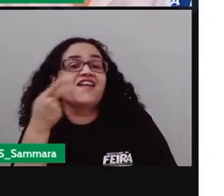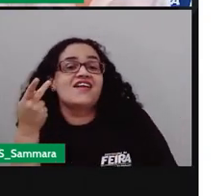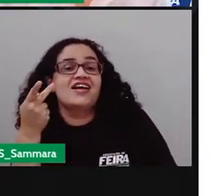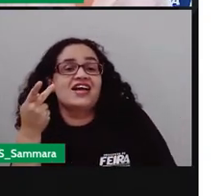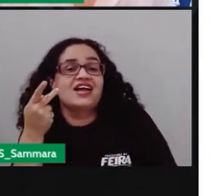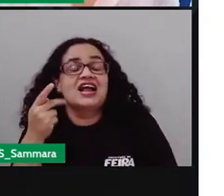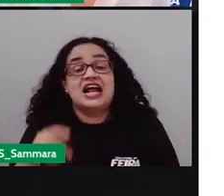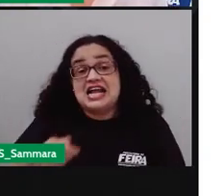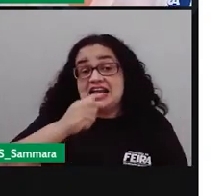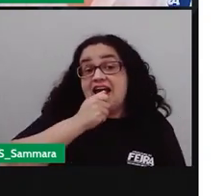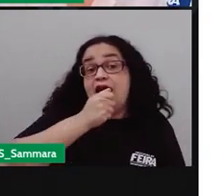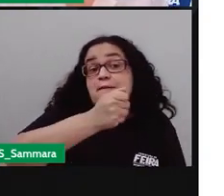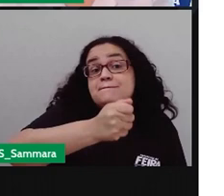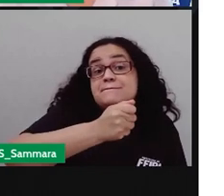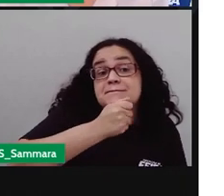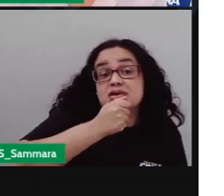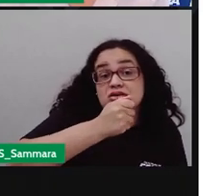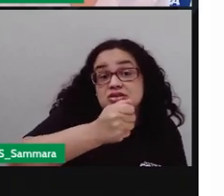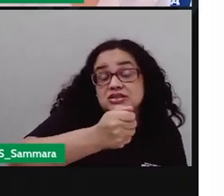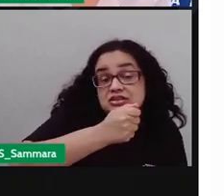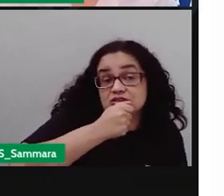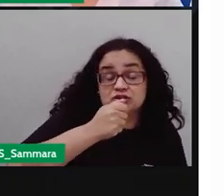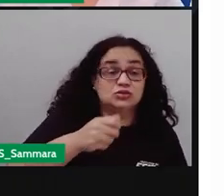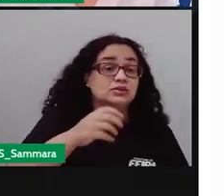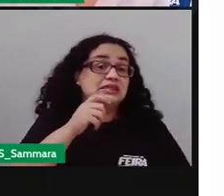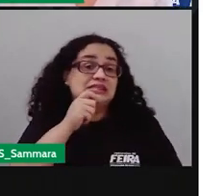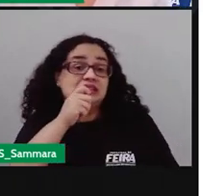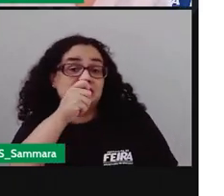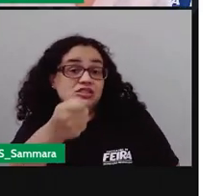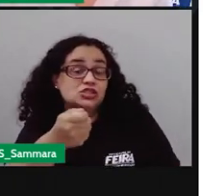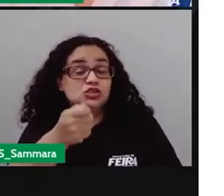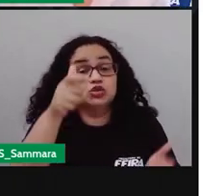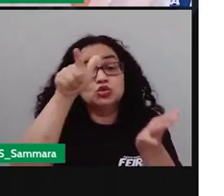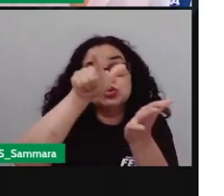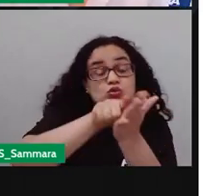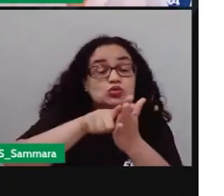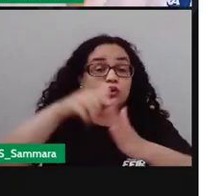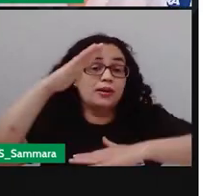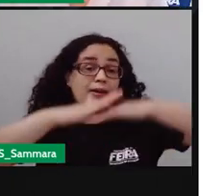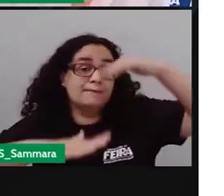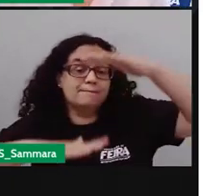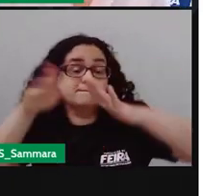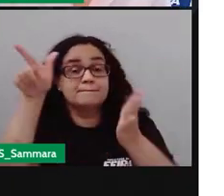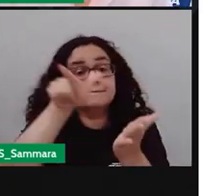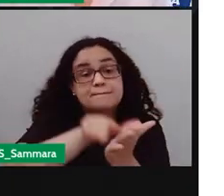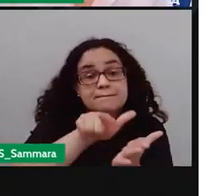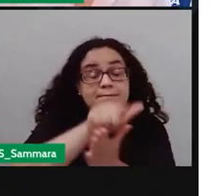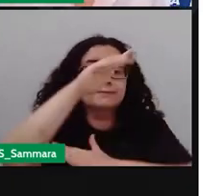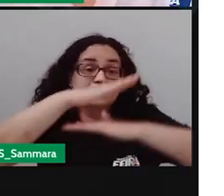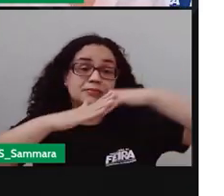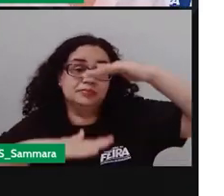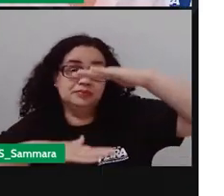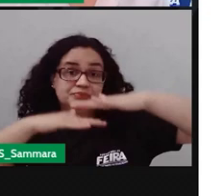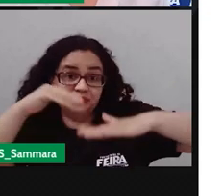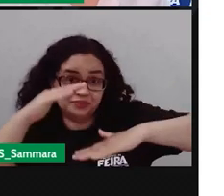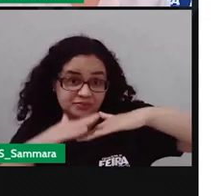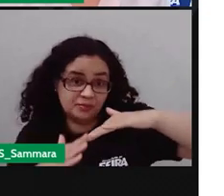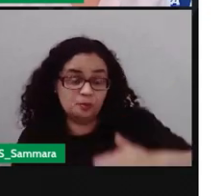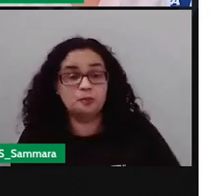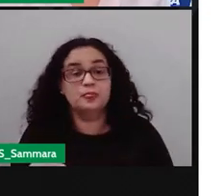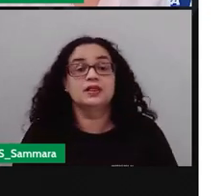reportagens, sobre entrevistas, sobre jornalismo, né? Bom, vamos,